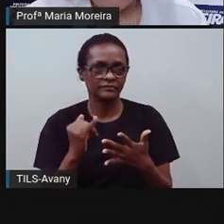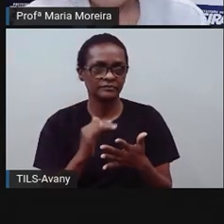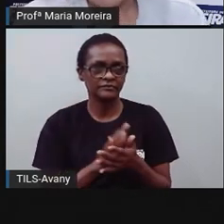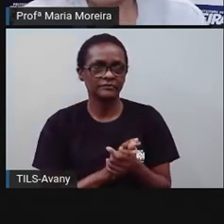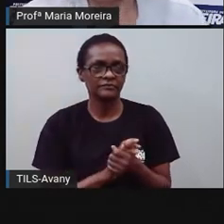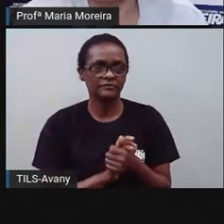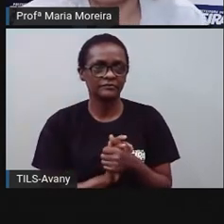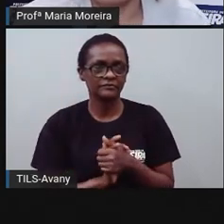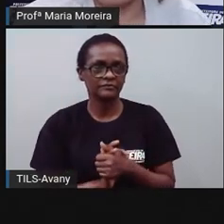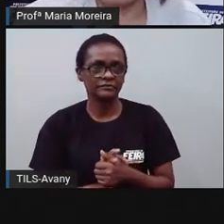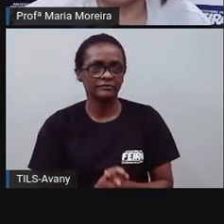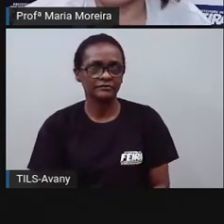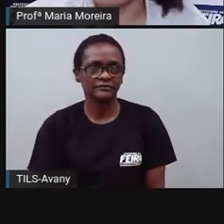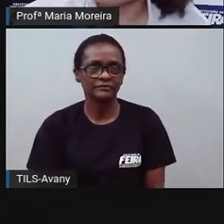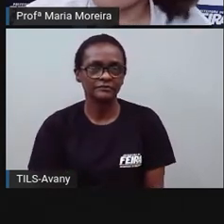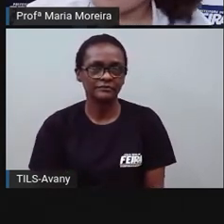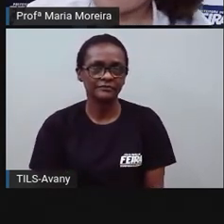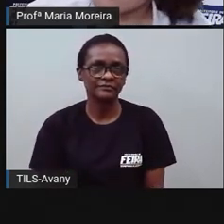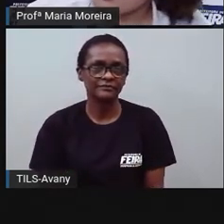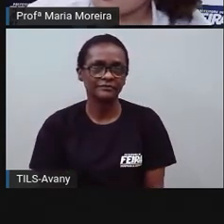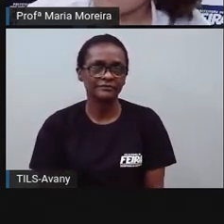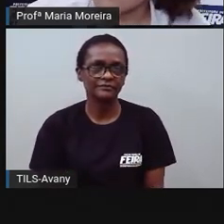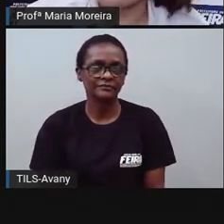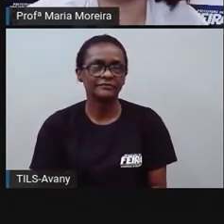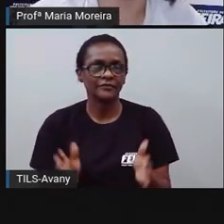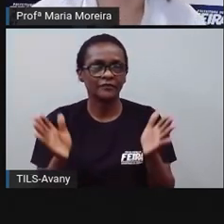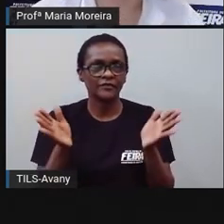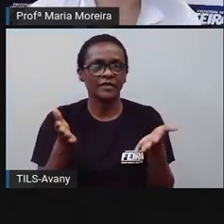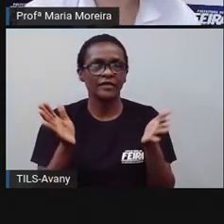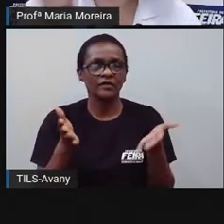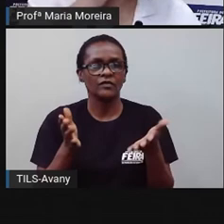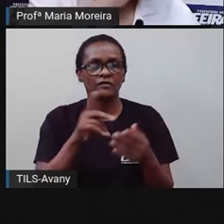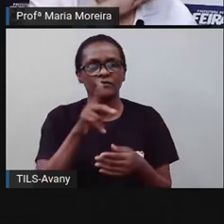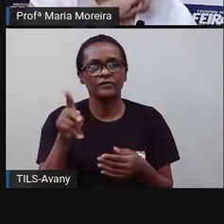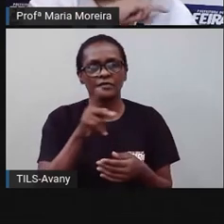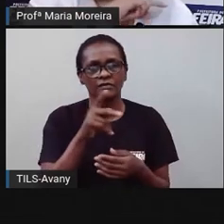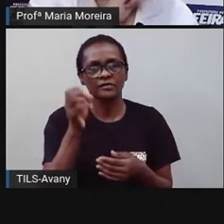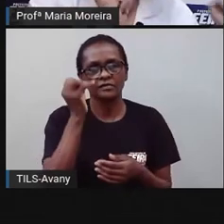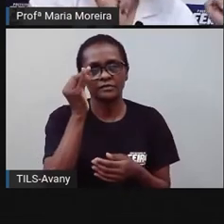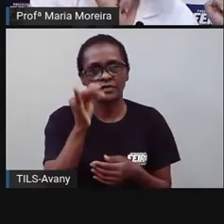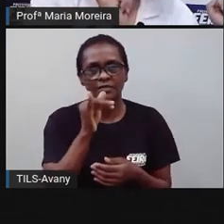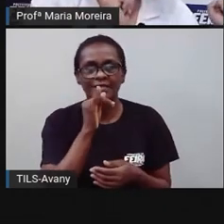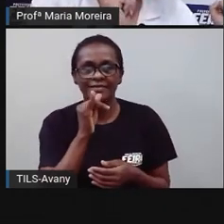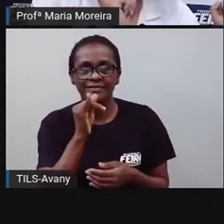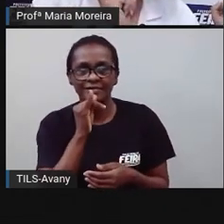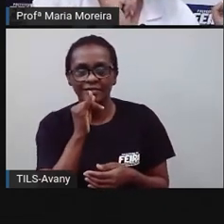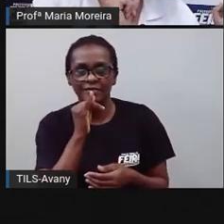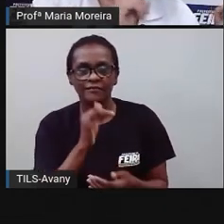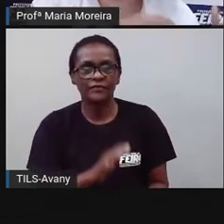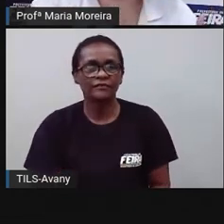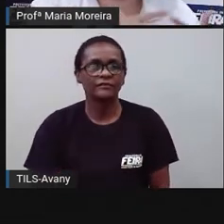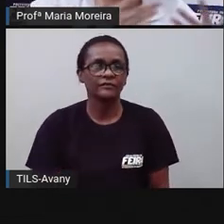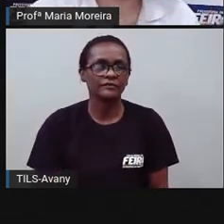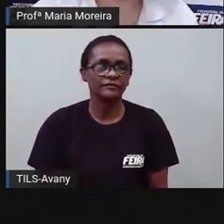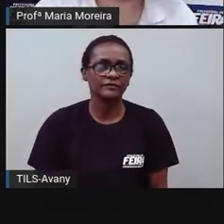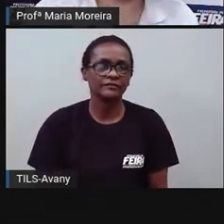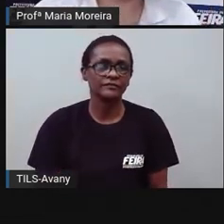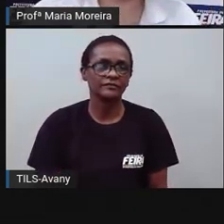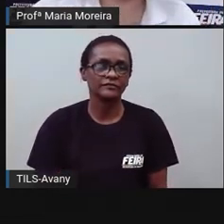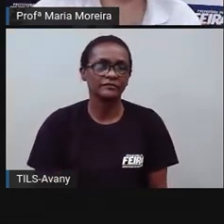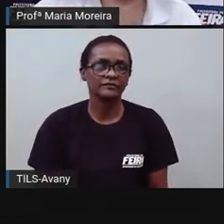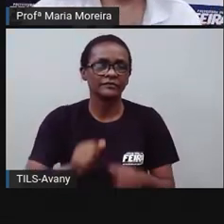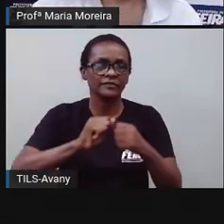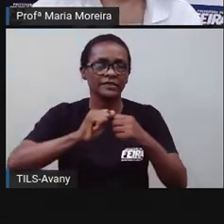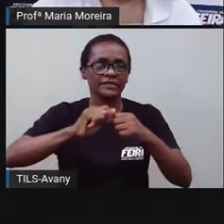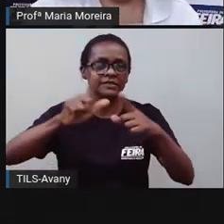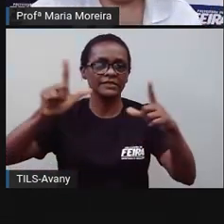Bom, a Pró vai fazer a mágica acontecer. A gente vai passar para o outro cenário e a Pró vai mostrar aí